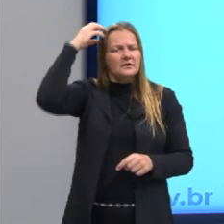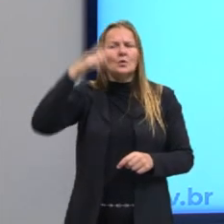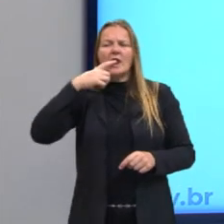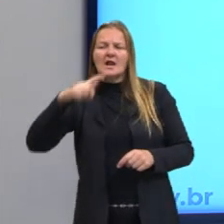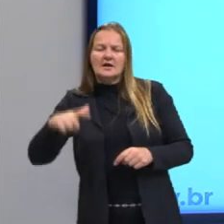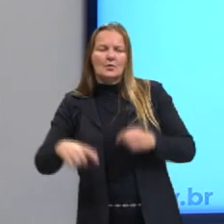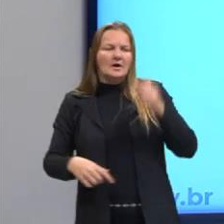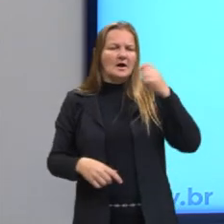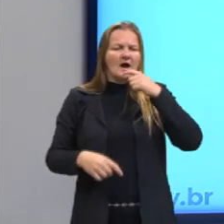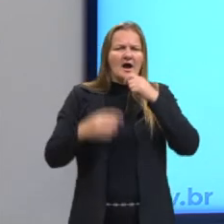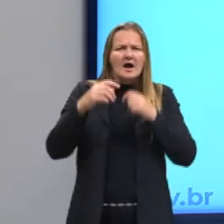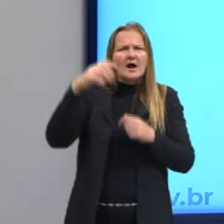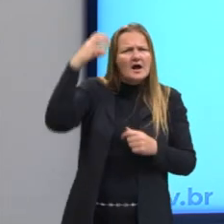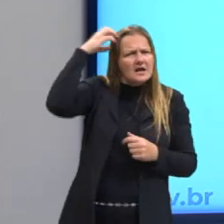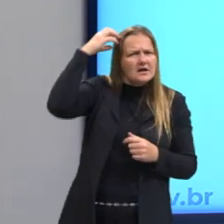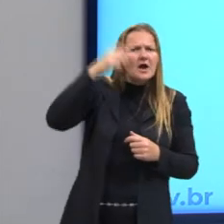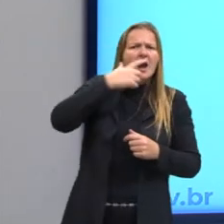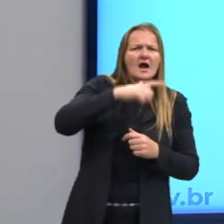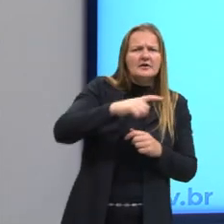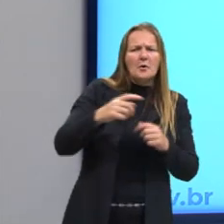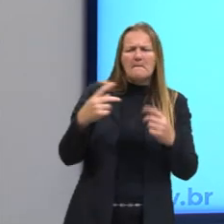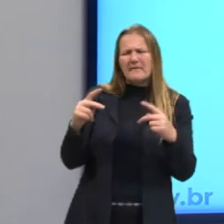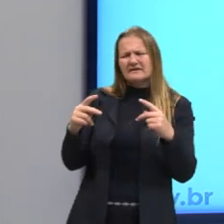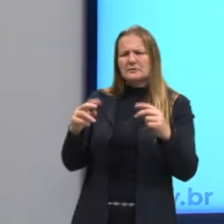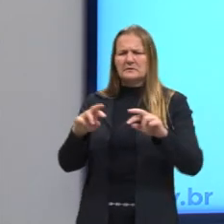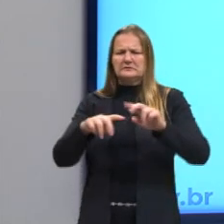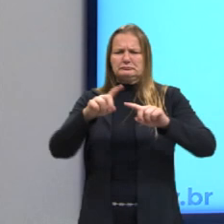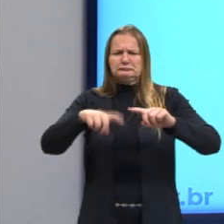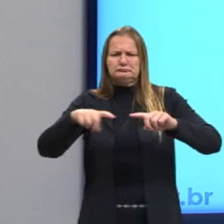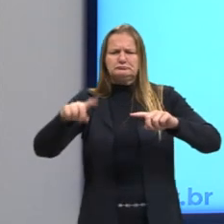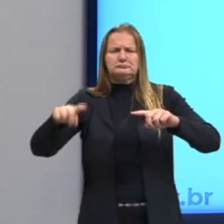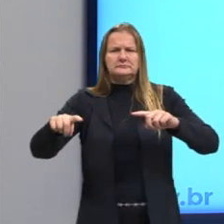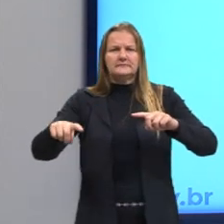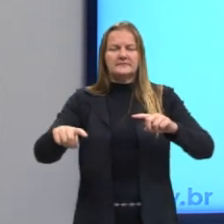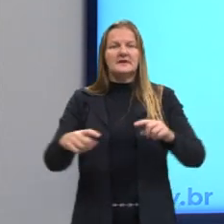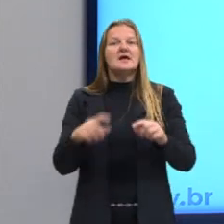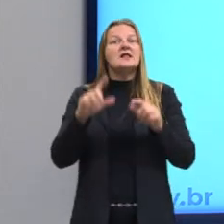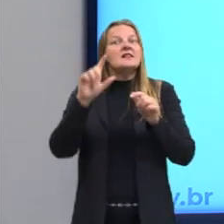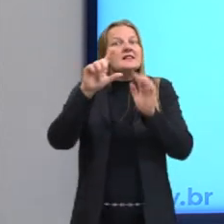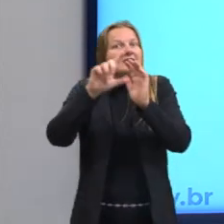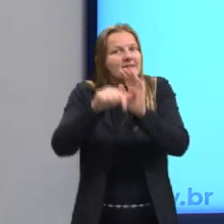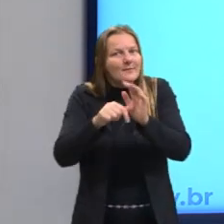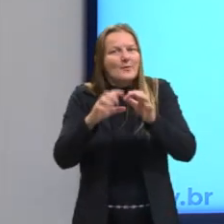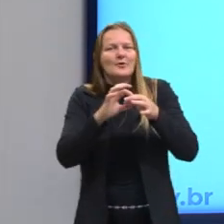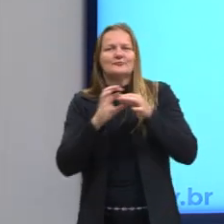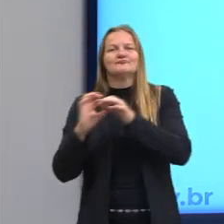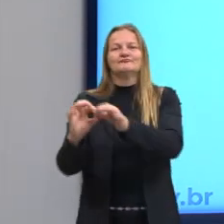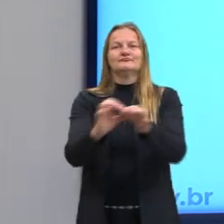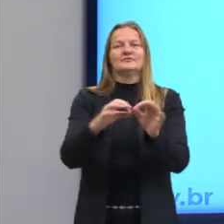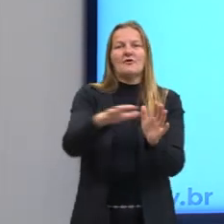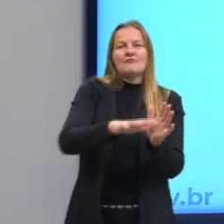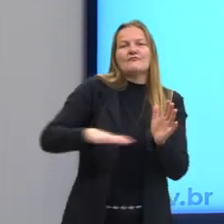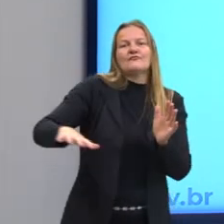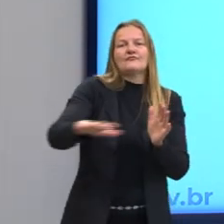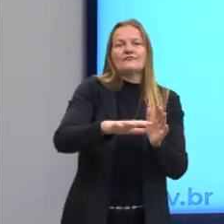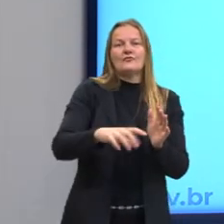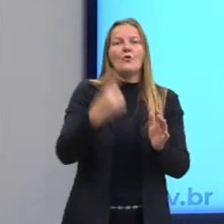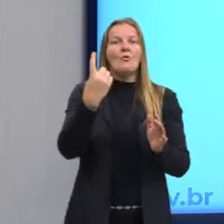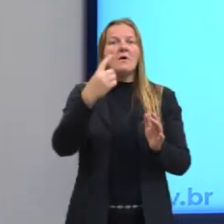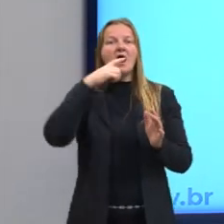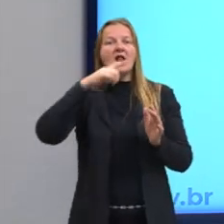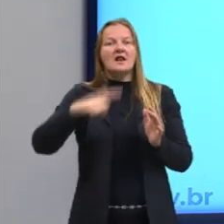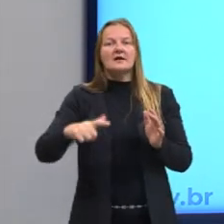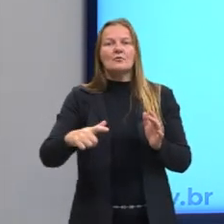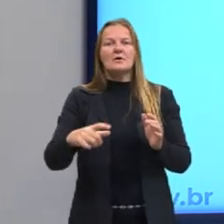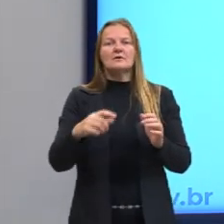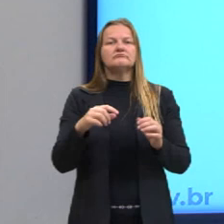um idioma, né, que era parecido com o outro, mas tinha suas variações. E daí, quando se unifica o território, um idioma acaba se